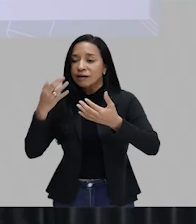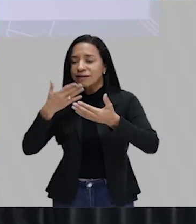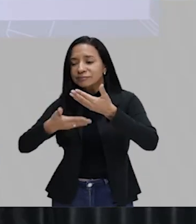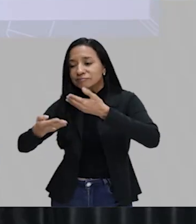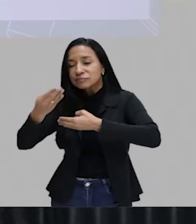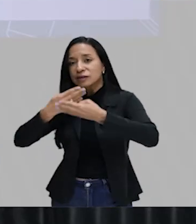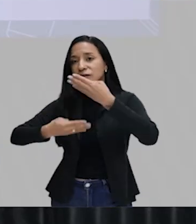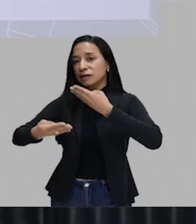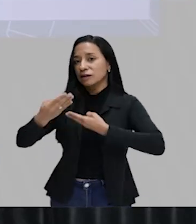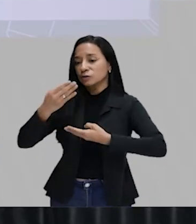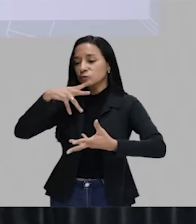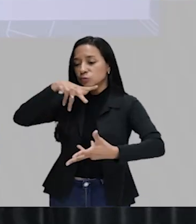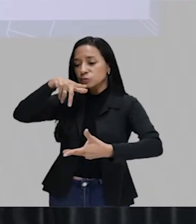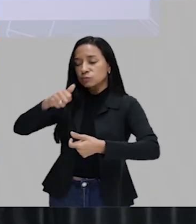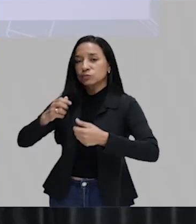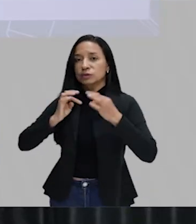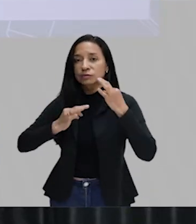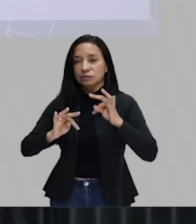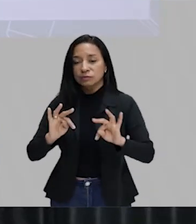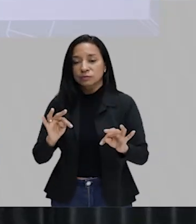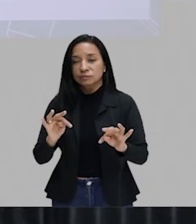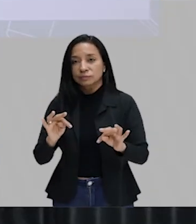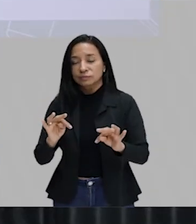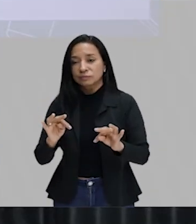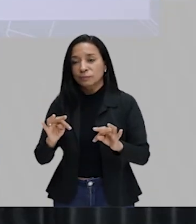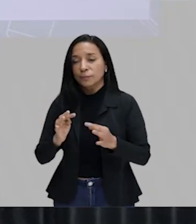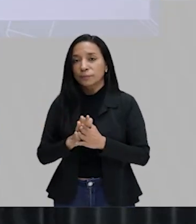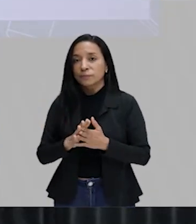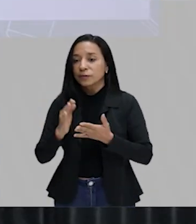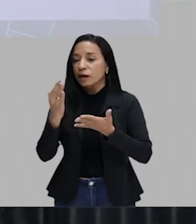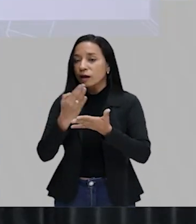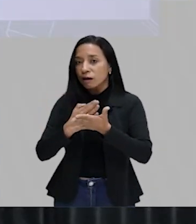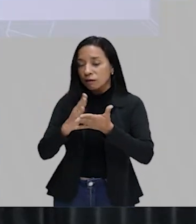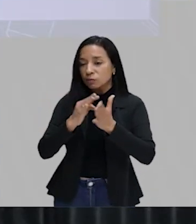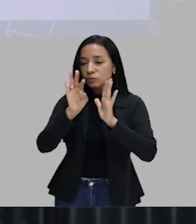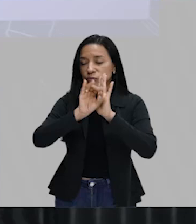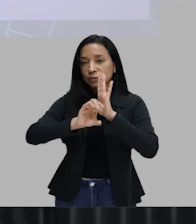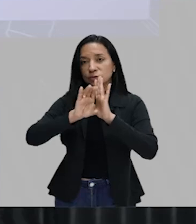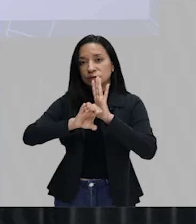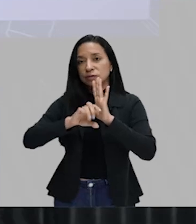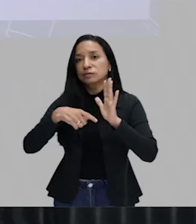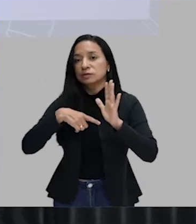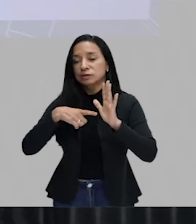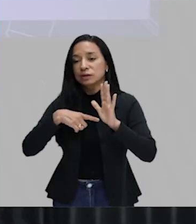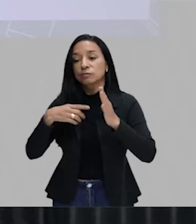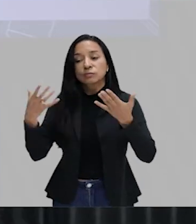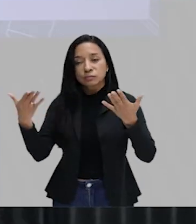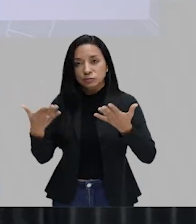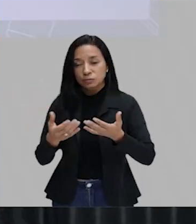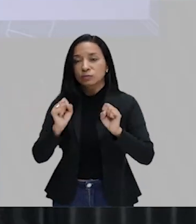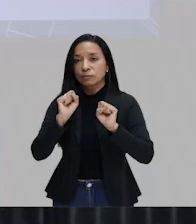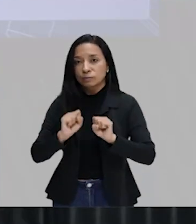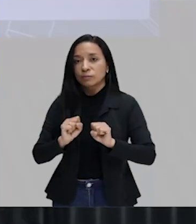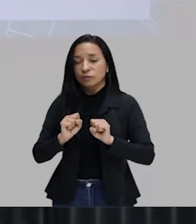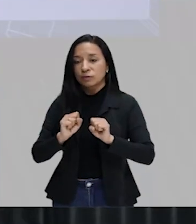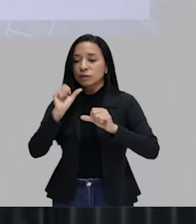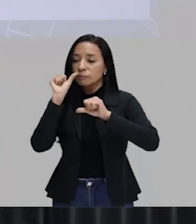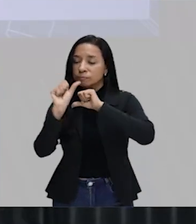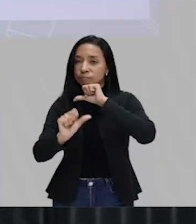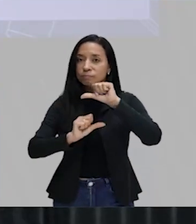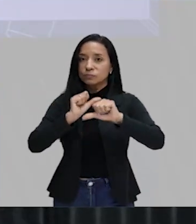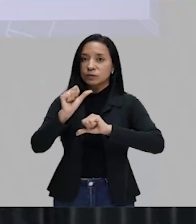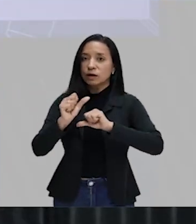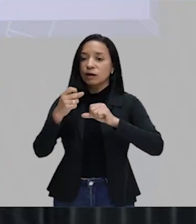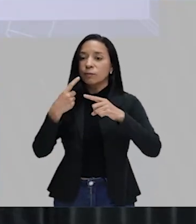tão rico, tão vasto, que nós temos por aí. Então, determinados conceitos que nós temos até o dia de hoje, podem ser mudados